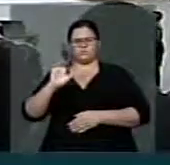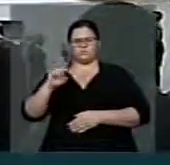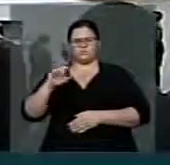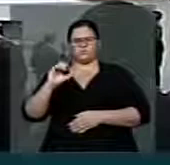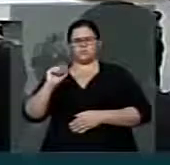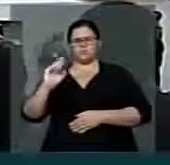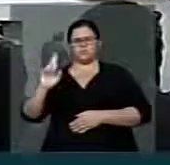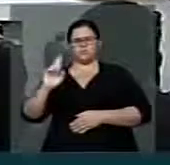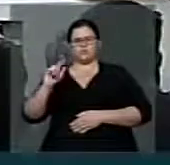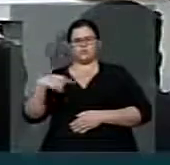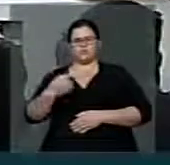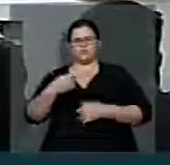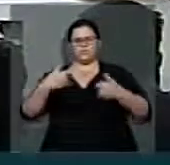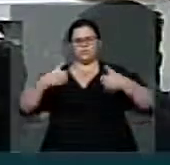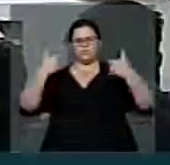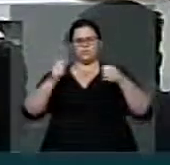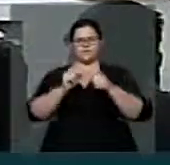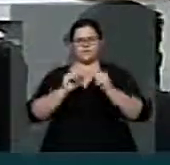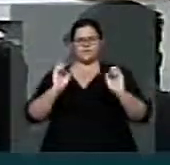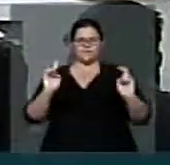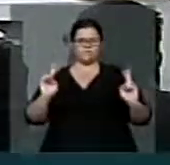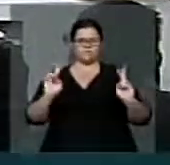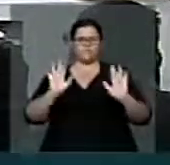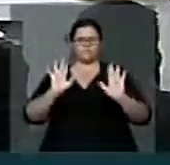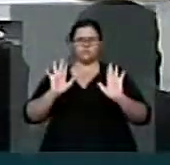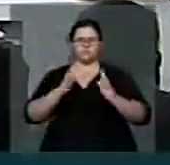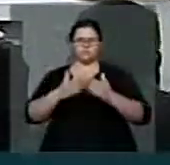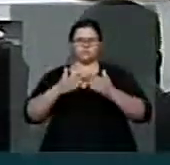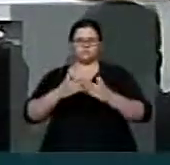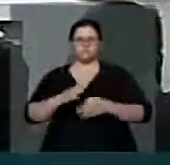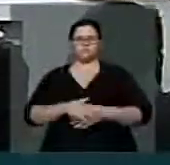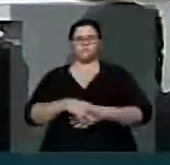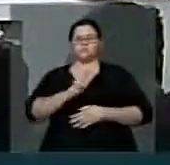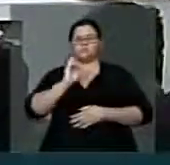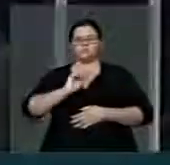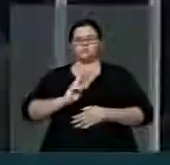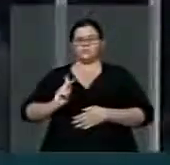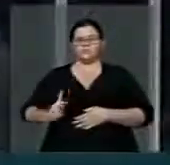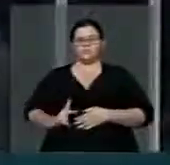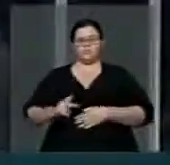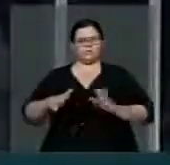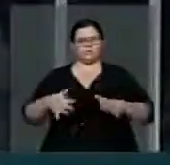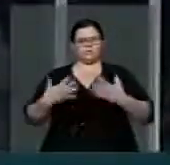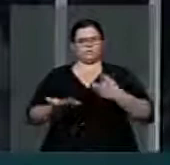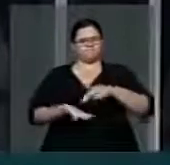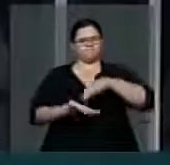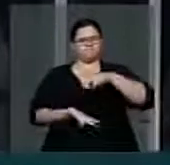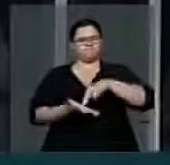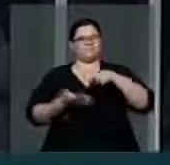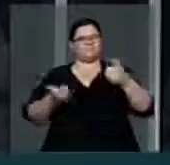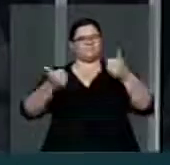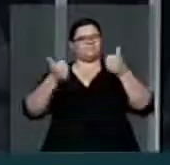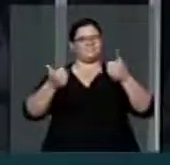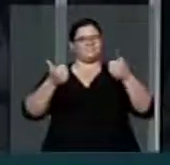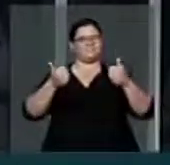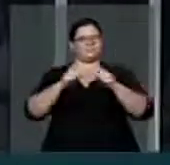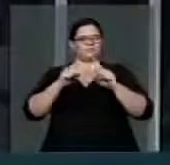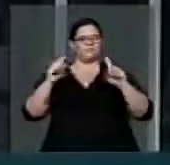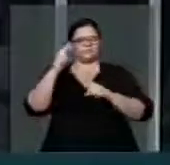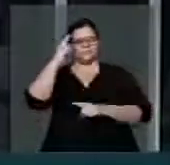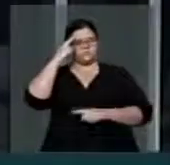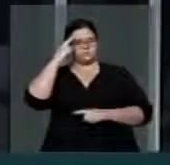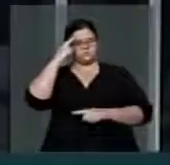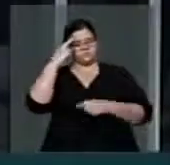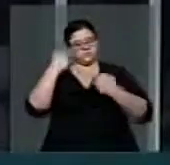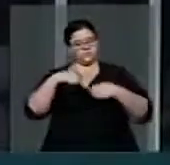para depois. Meu tempo, Senhor presidente, a empolgação mobiliza, anima, mas a reflexão